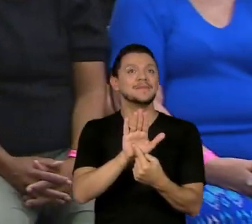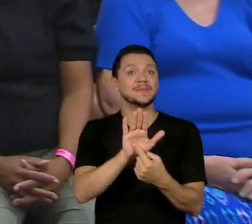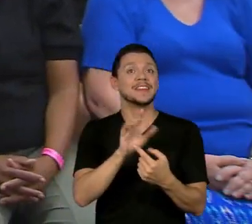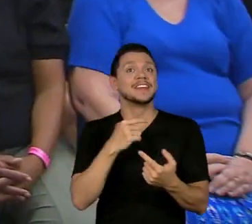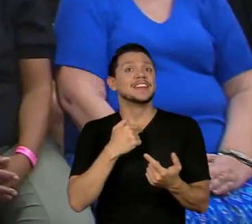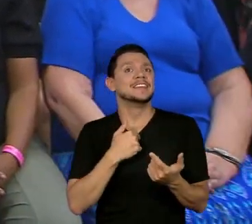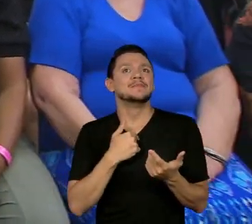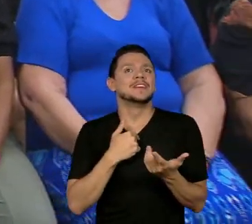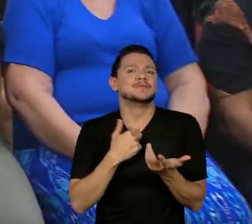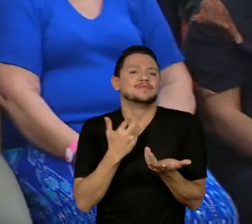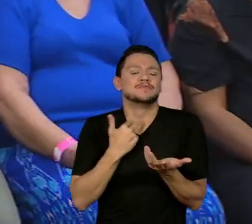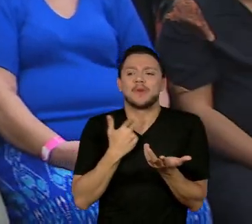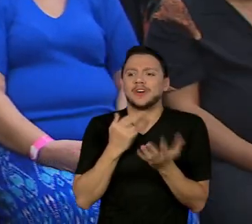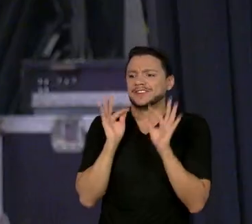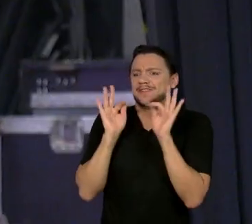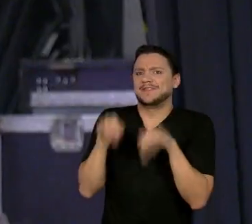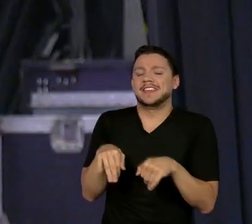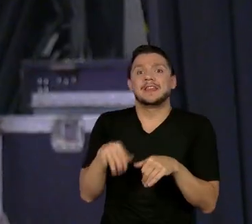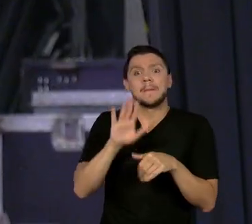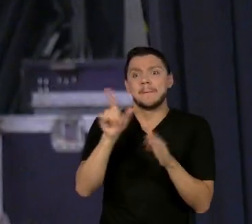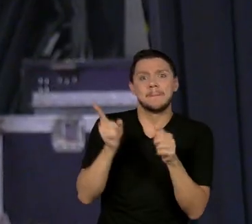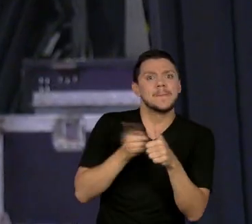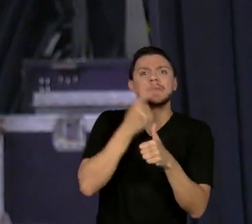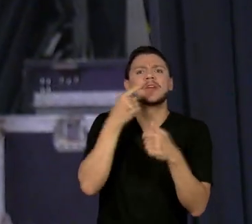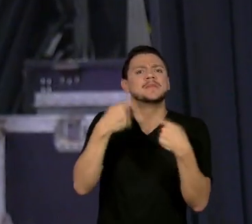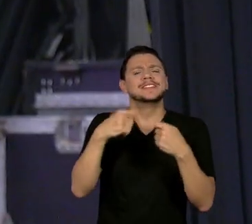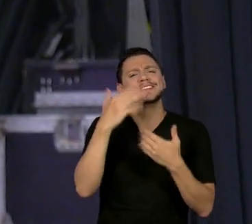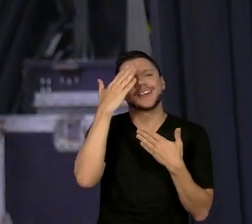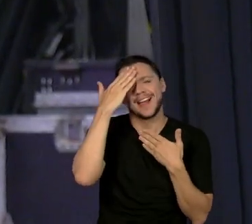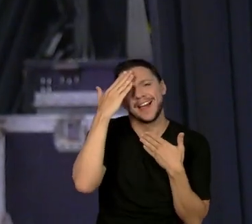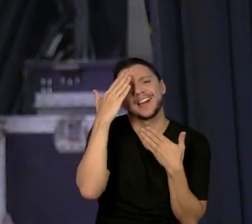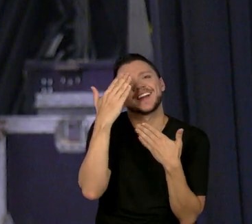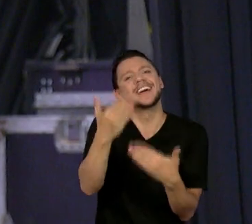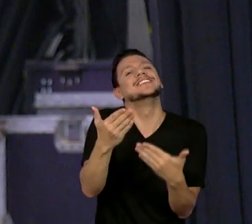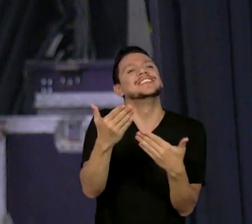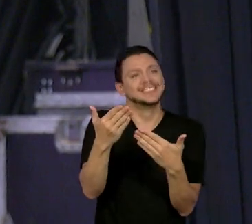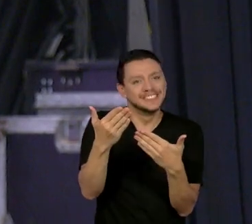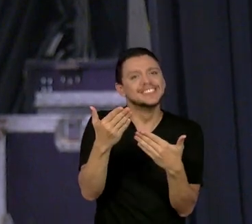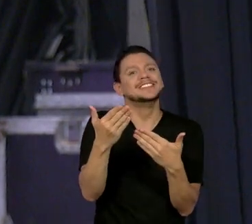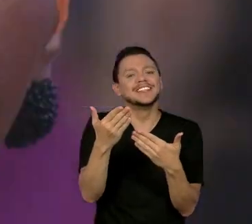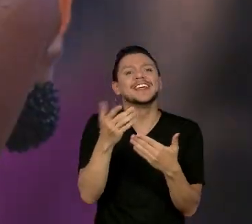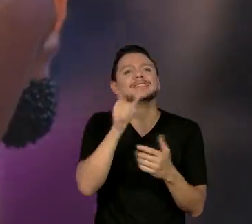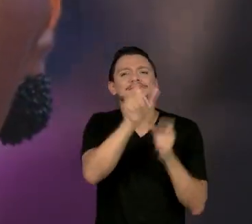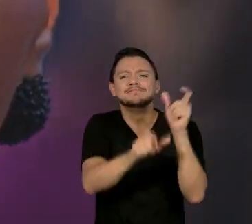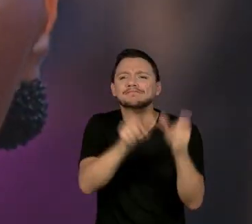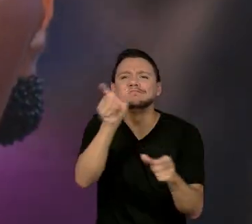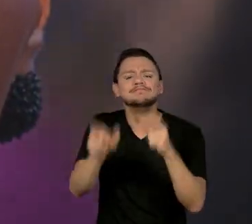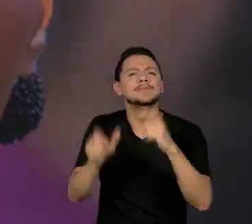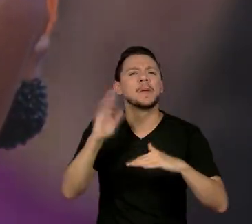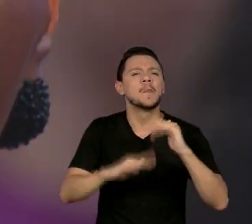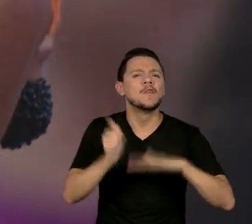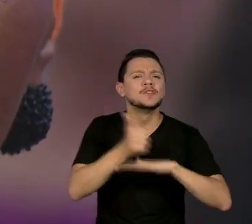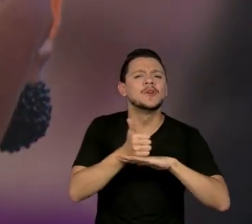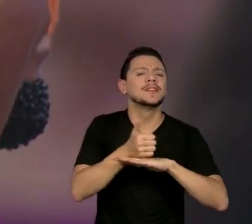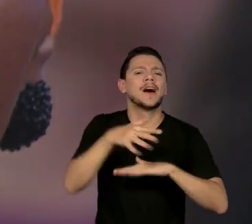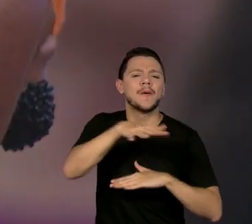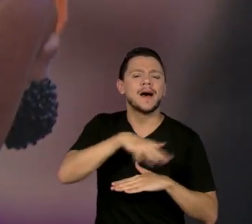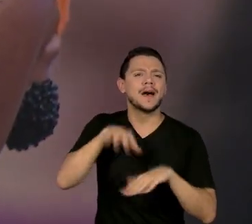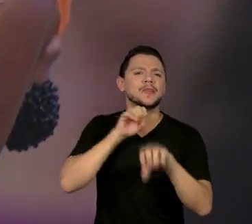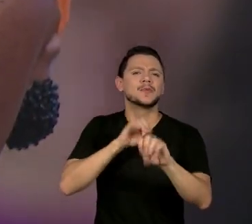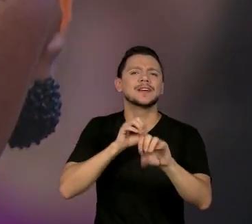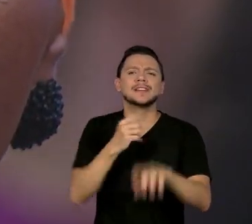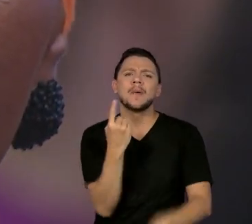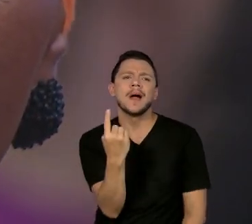poderia terminar de deixar de agradecer a cada profissional da educação que aqui está,